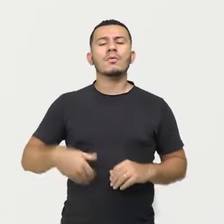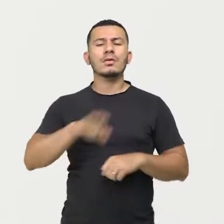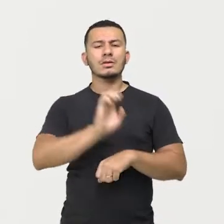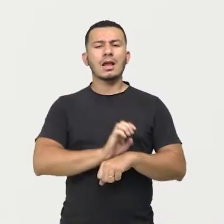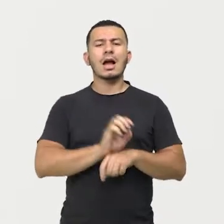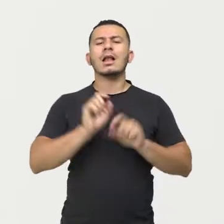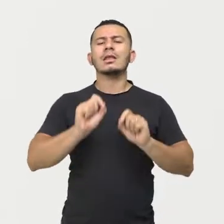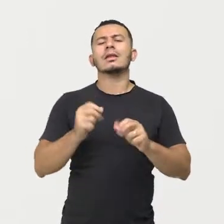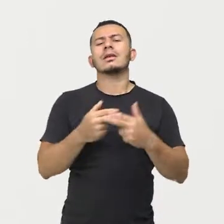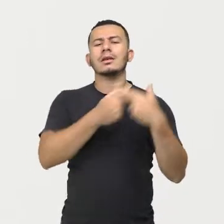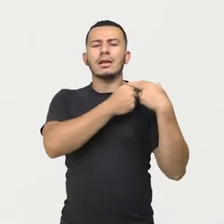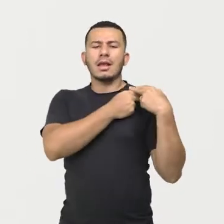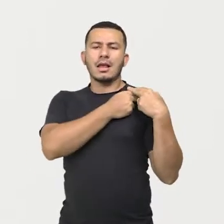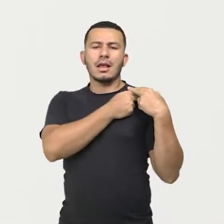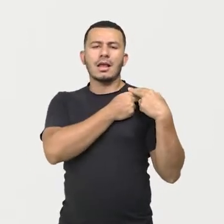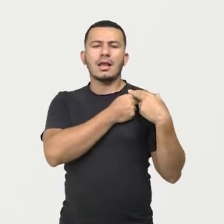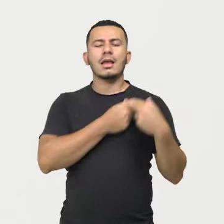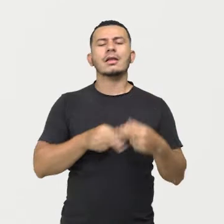vai, então,